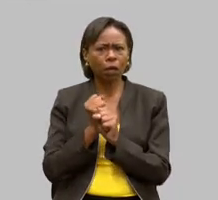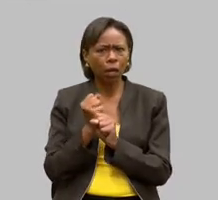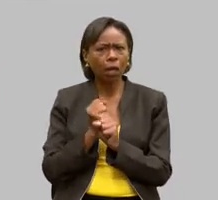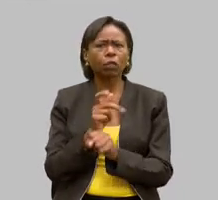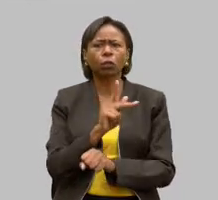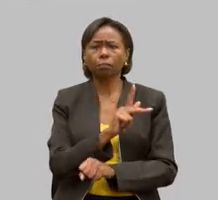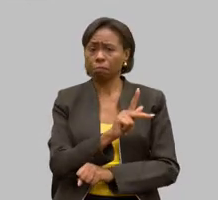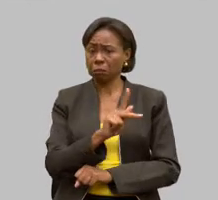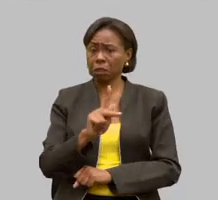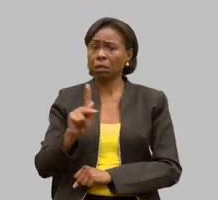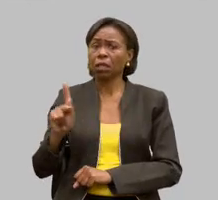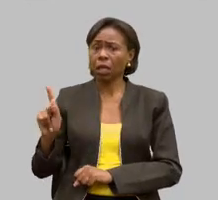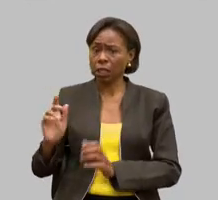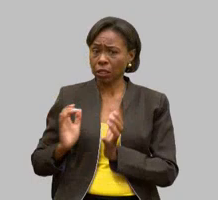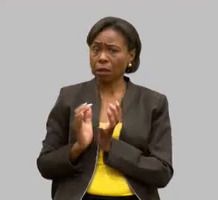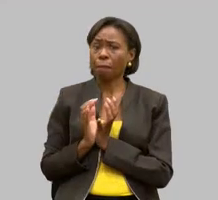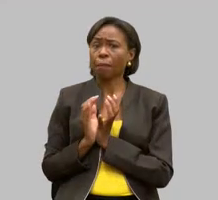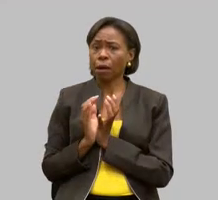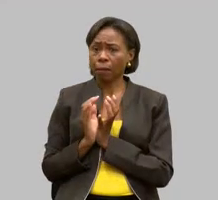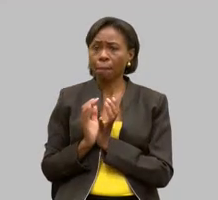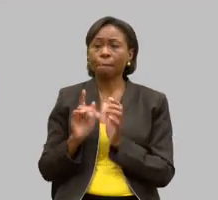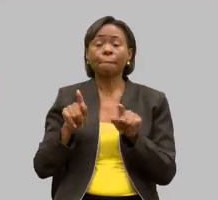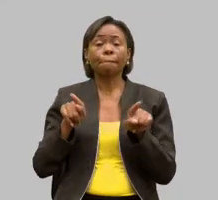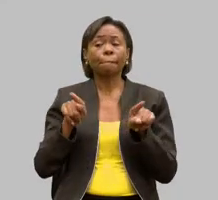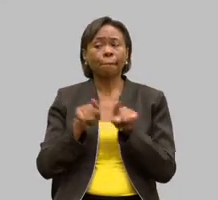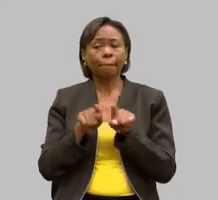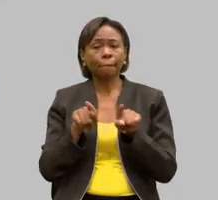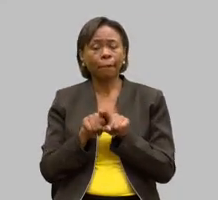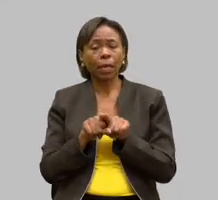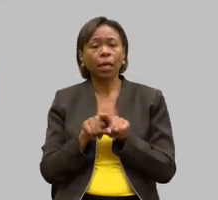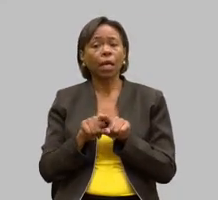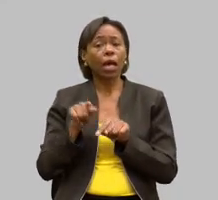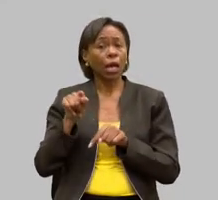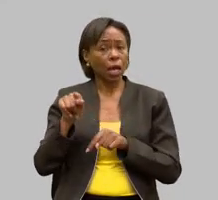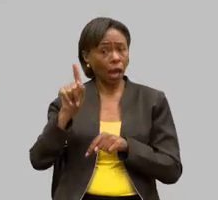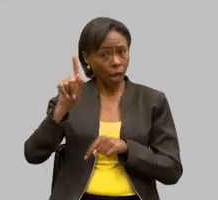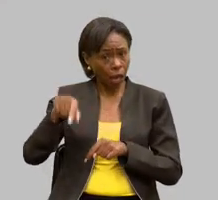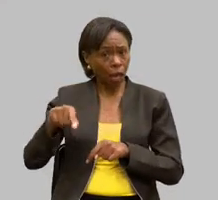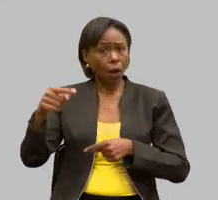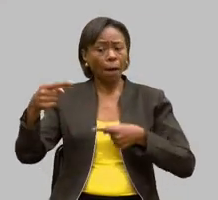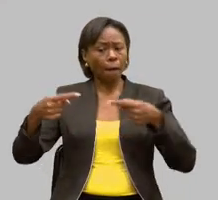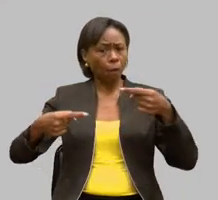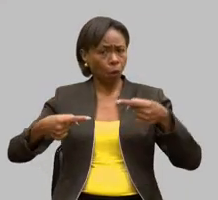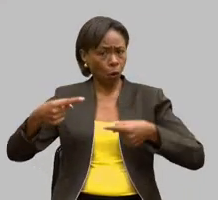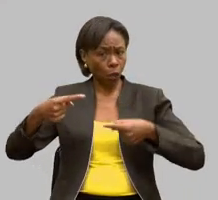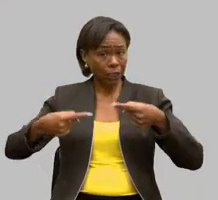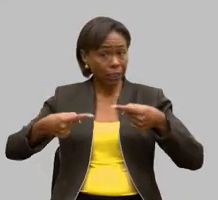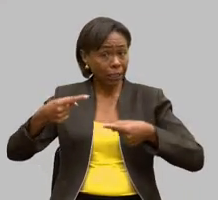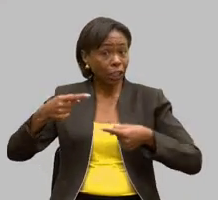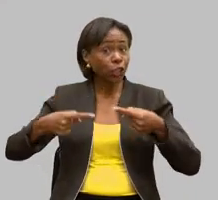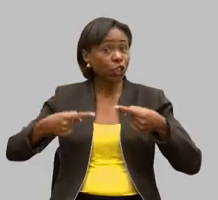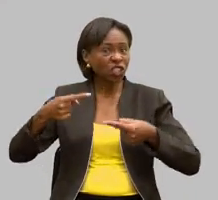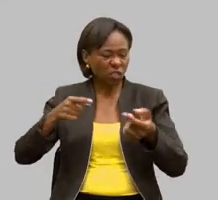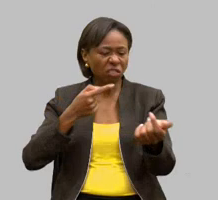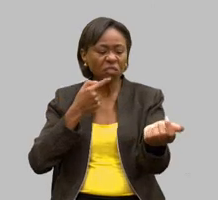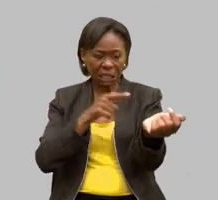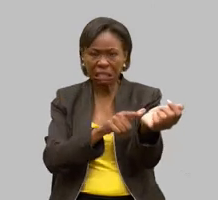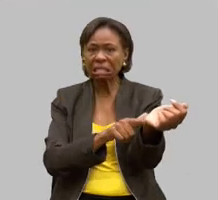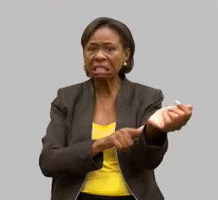Santa Luzia também é político político de sangue doutor Duarte